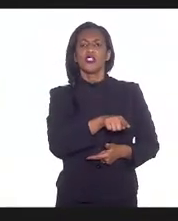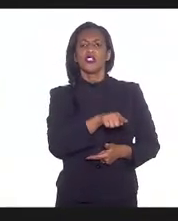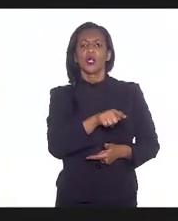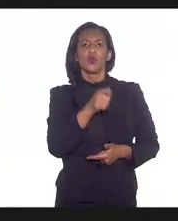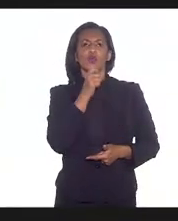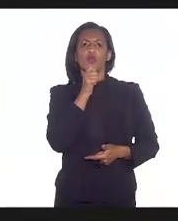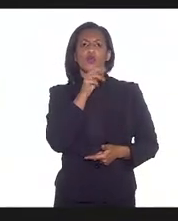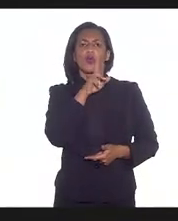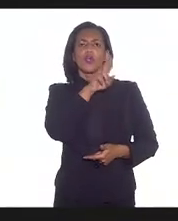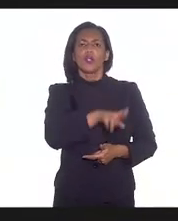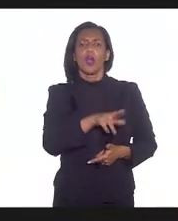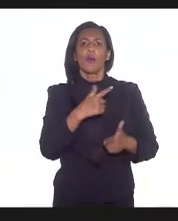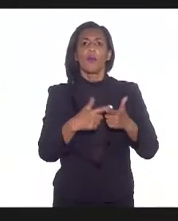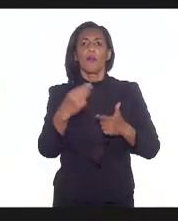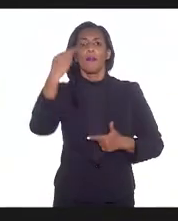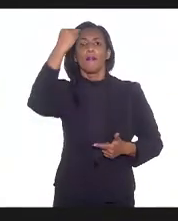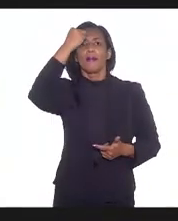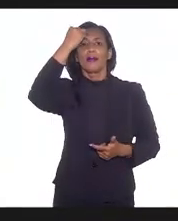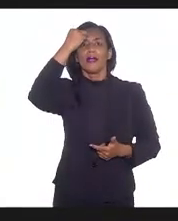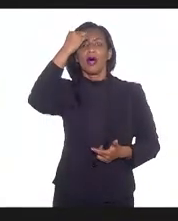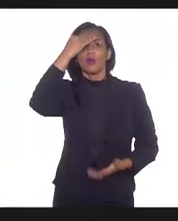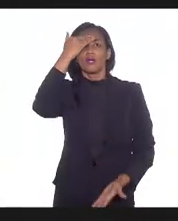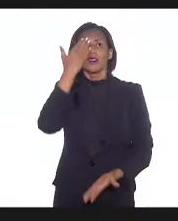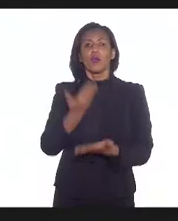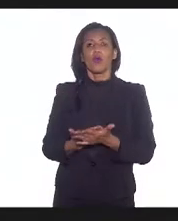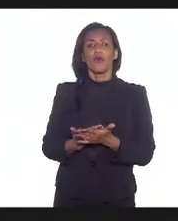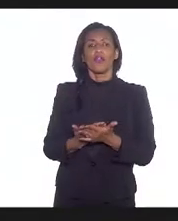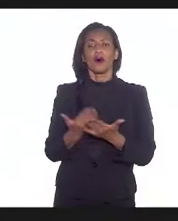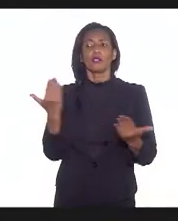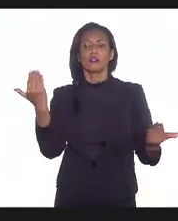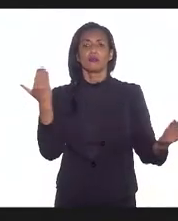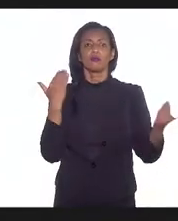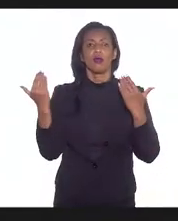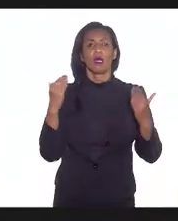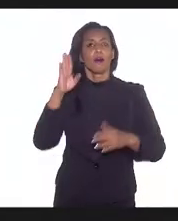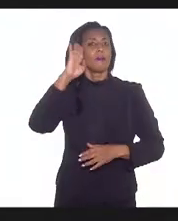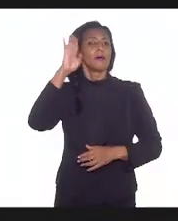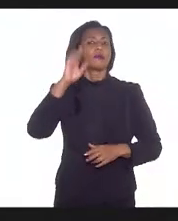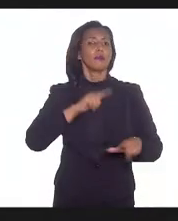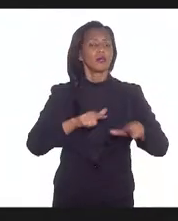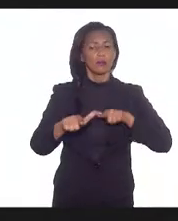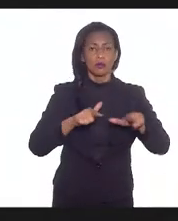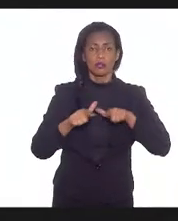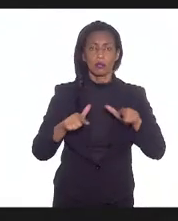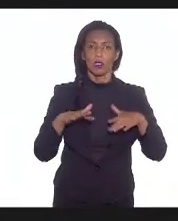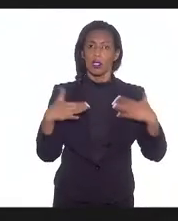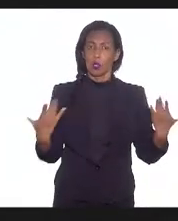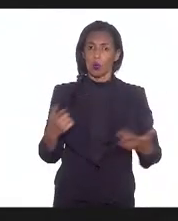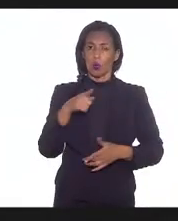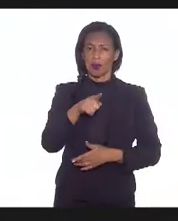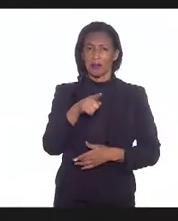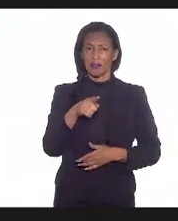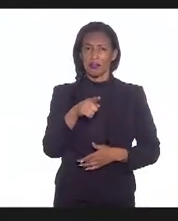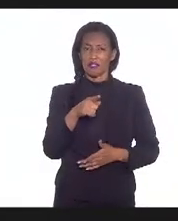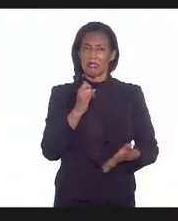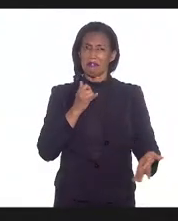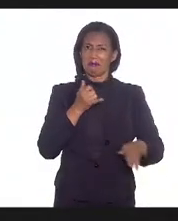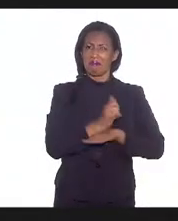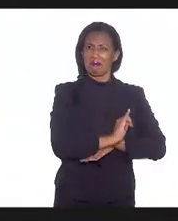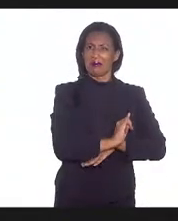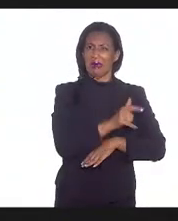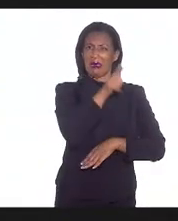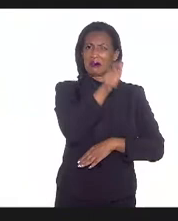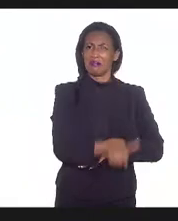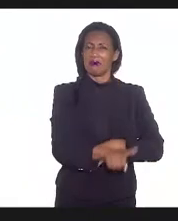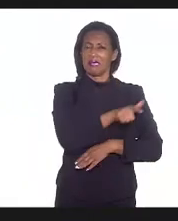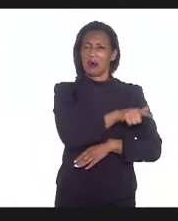um programa de saúde mental tem que ter a confiança dos dois lados, e principalmente dos trabalhadores. E quando vocês traem a confiança deles, vocês têm um